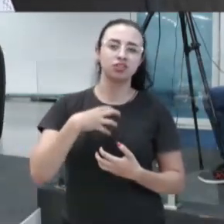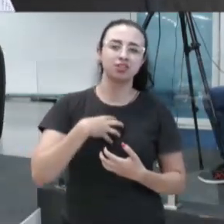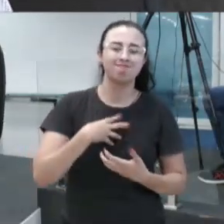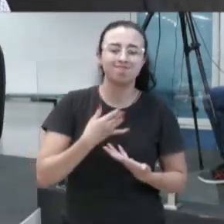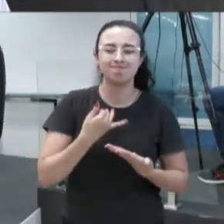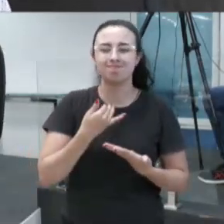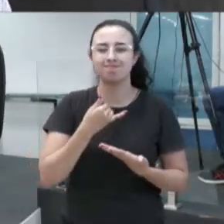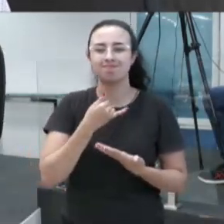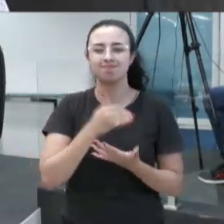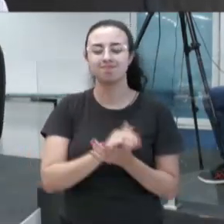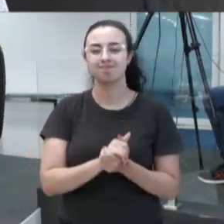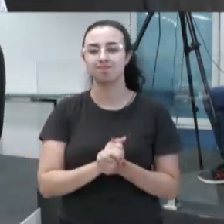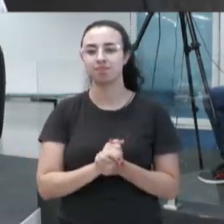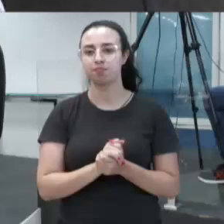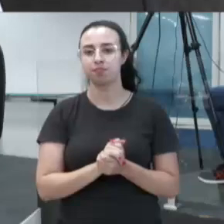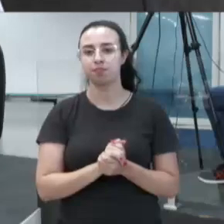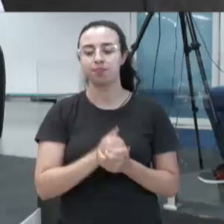profunda